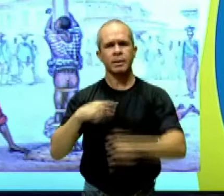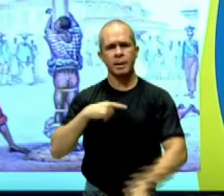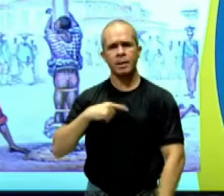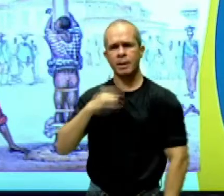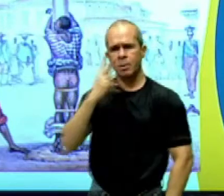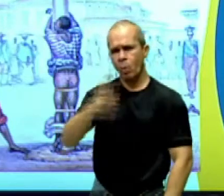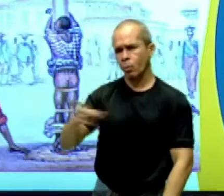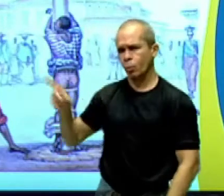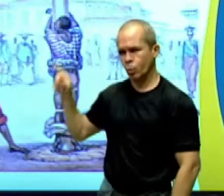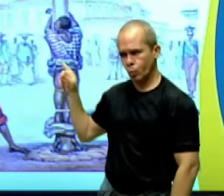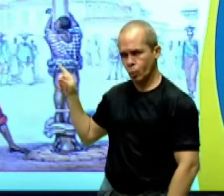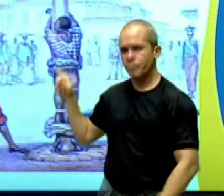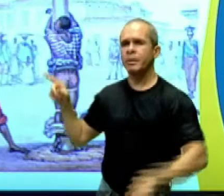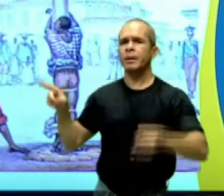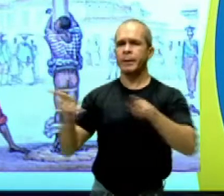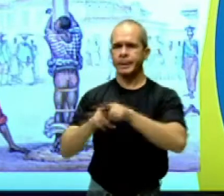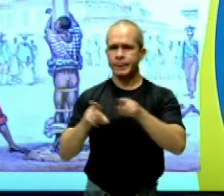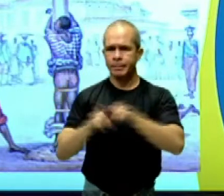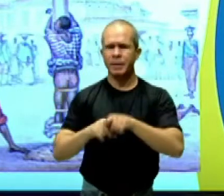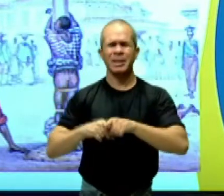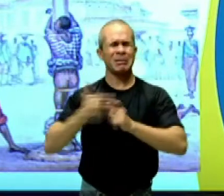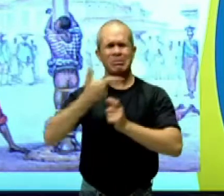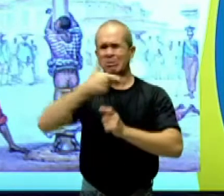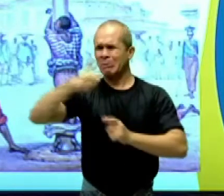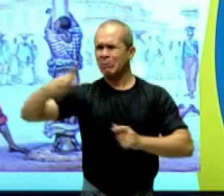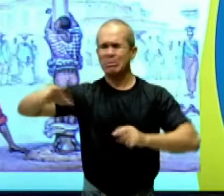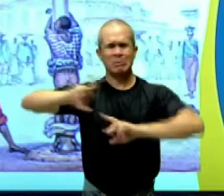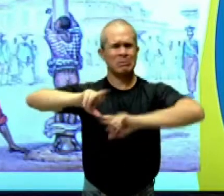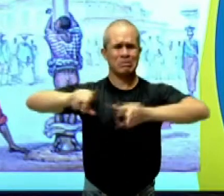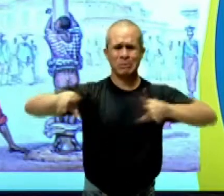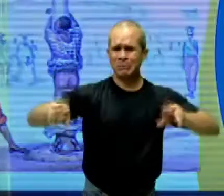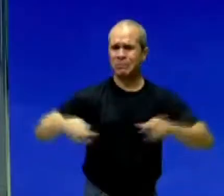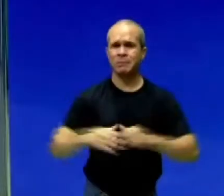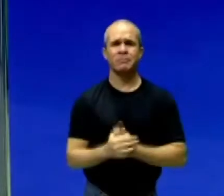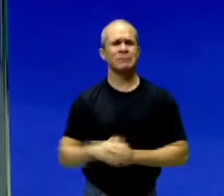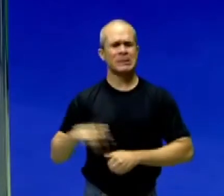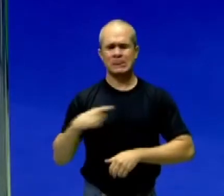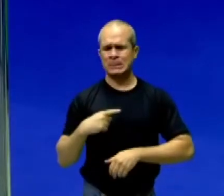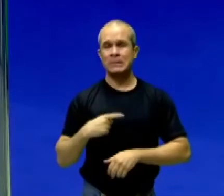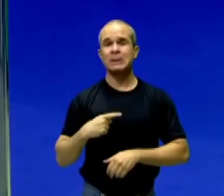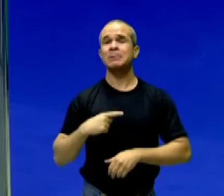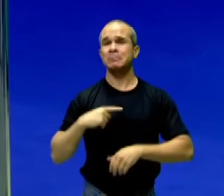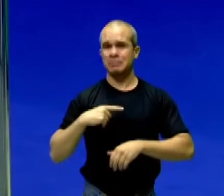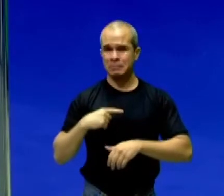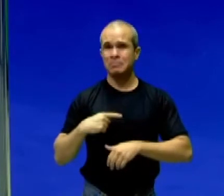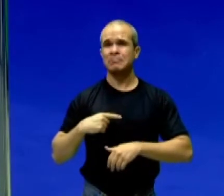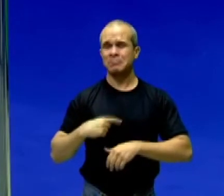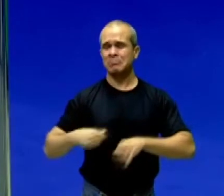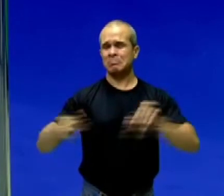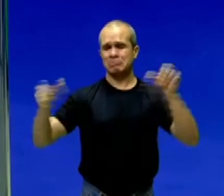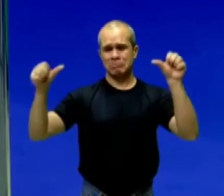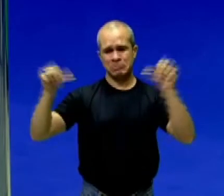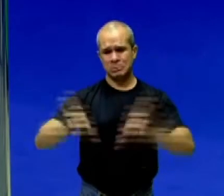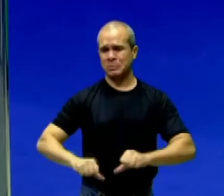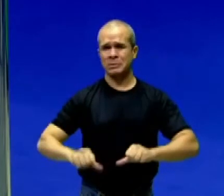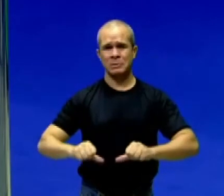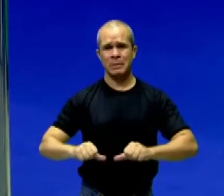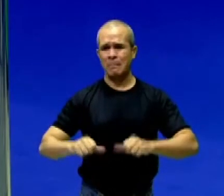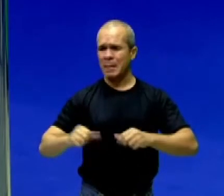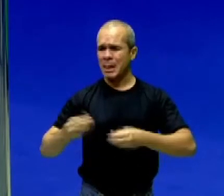imagem, torturas, entre outros. Era um total cenário de desumanização,